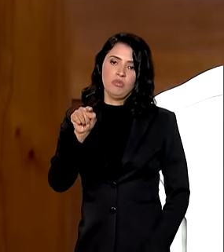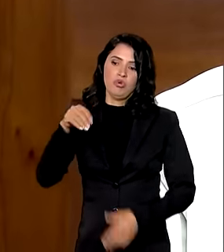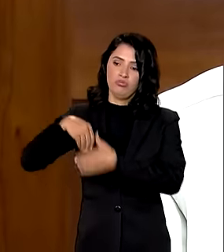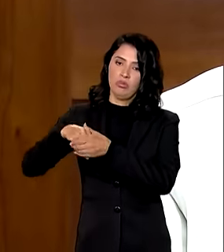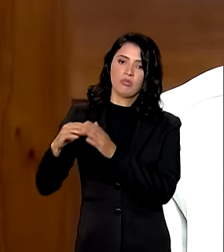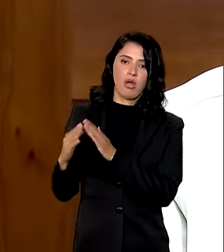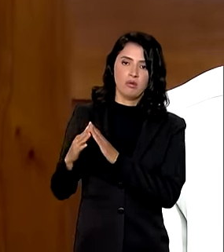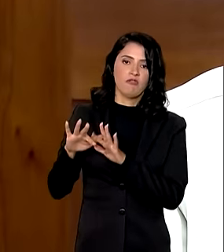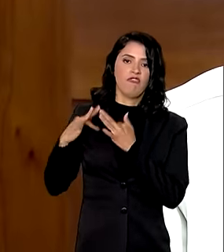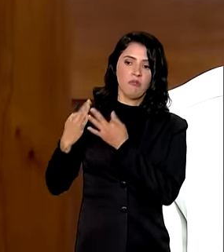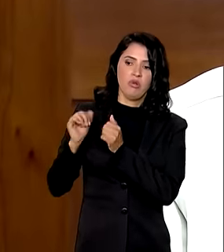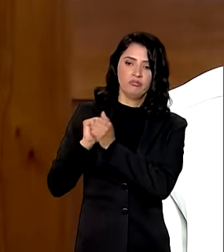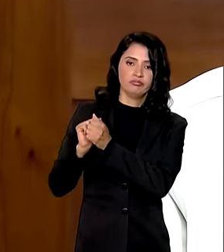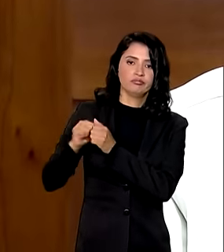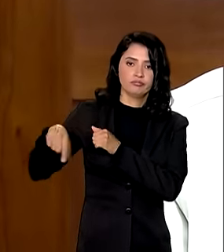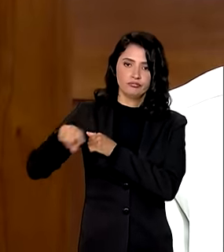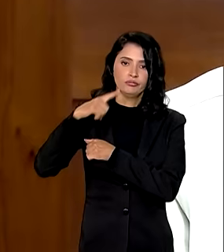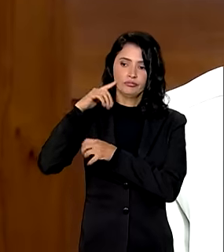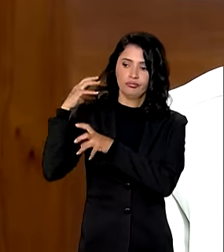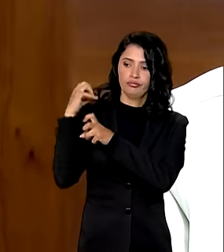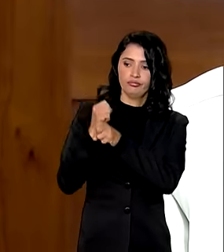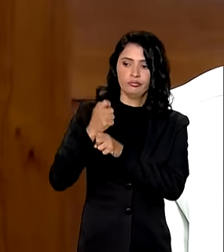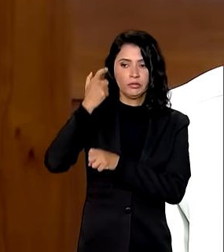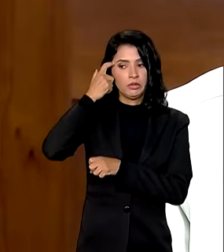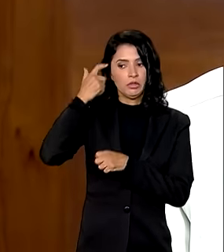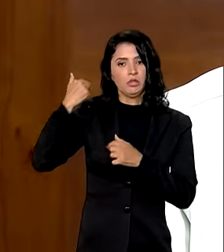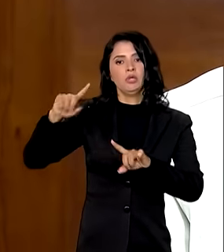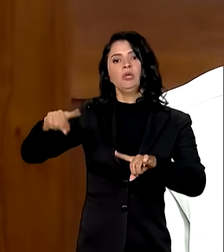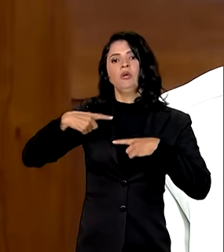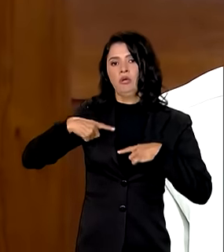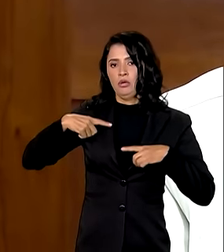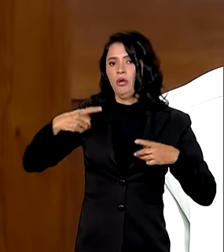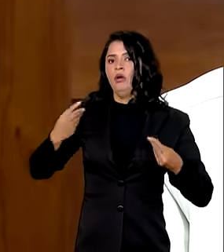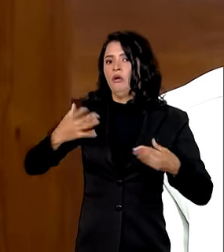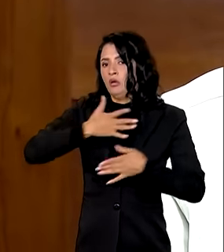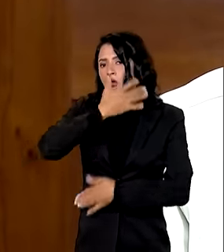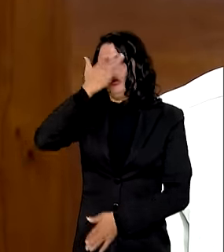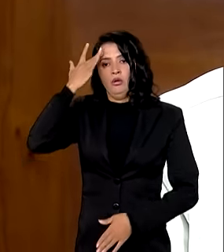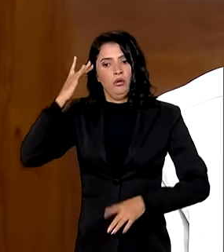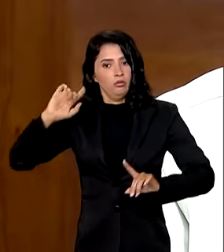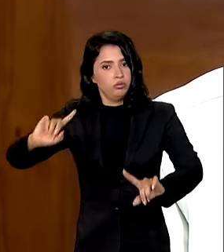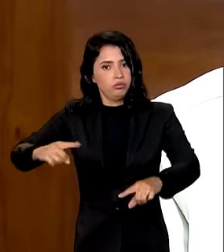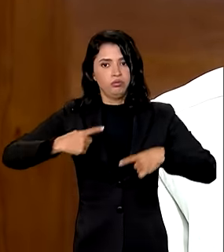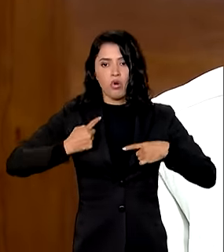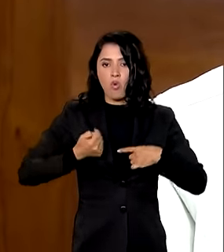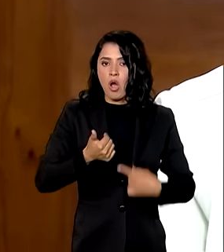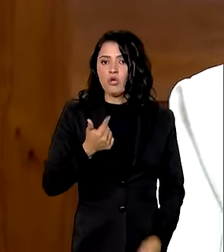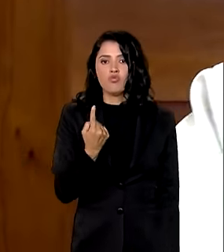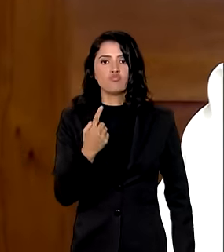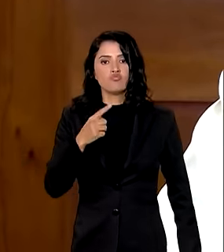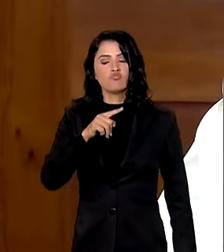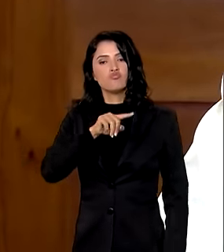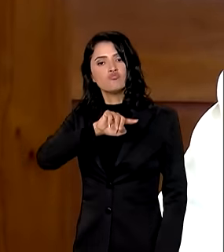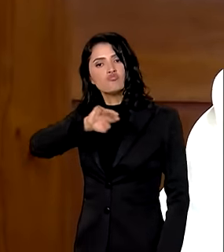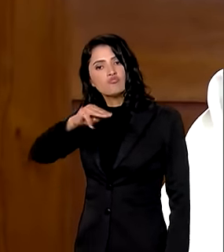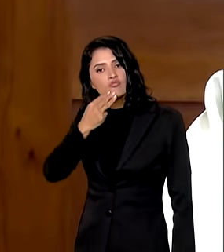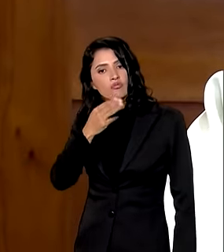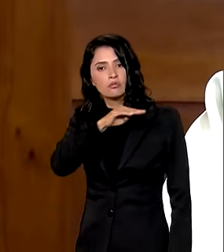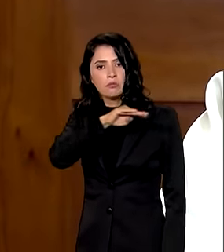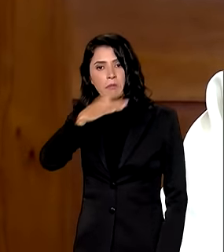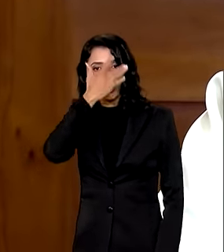casa de parentes. Dá para ter uma ideia dos desafios que é isso. E chegando a quase um milhão e meio de pessoas